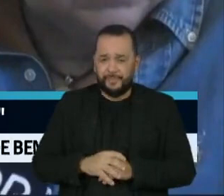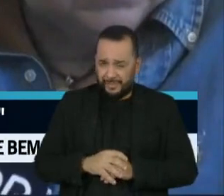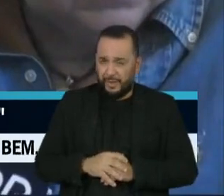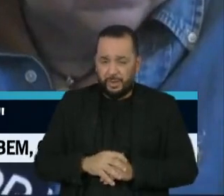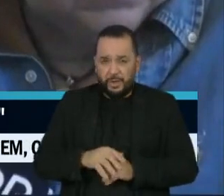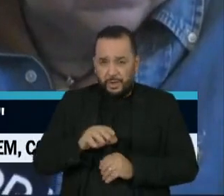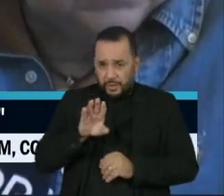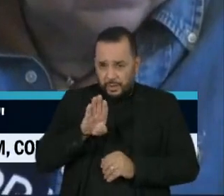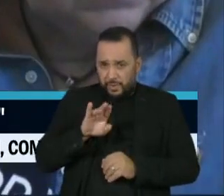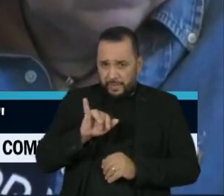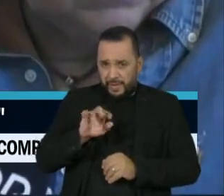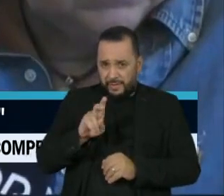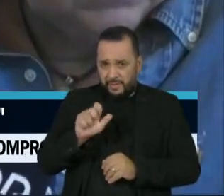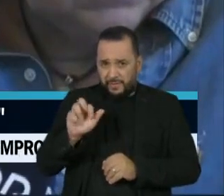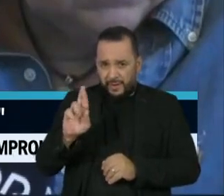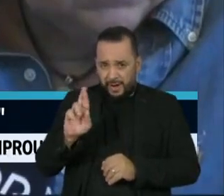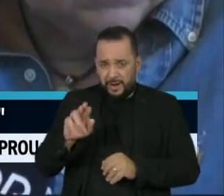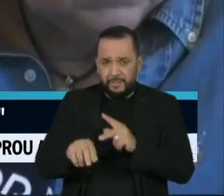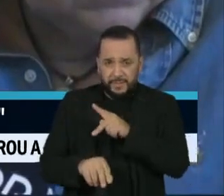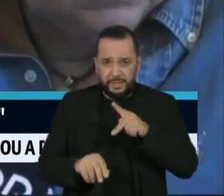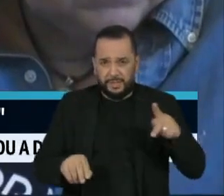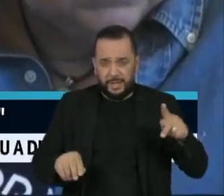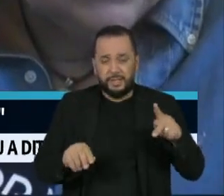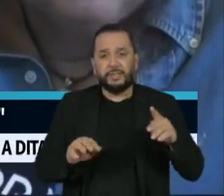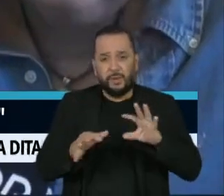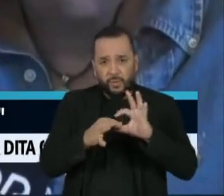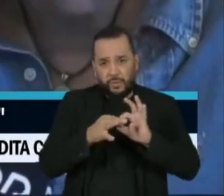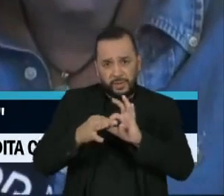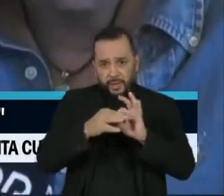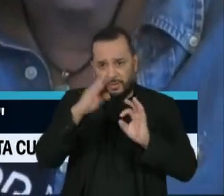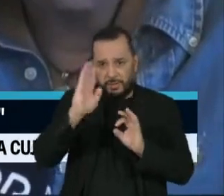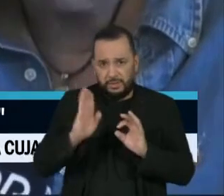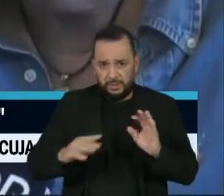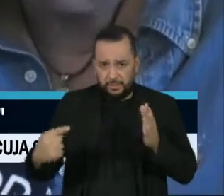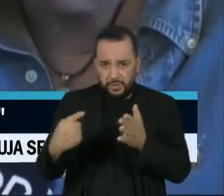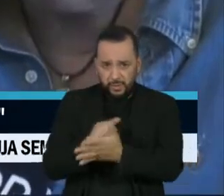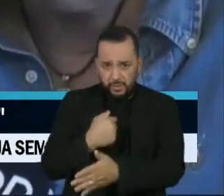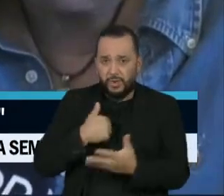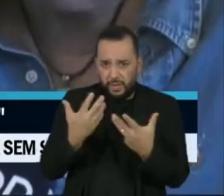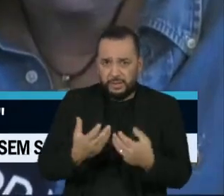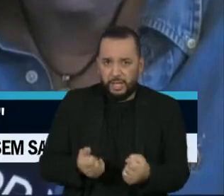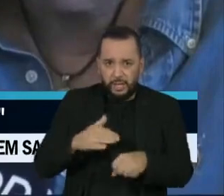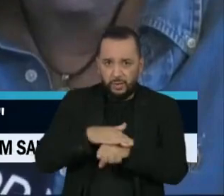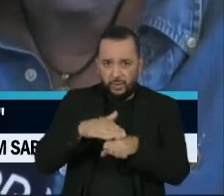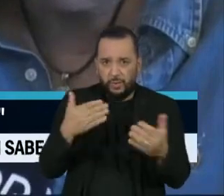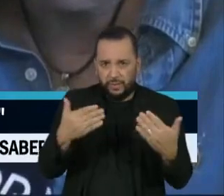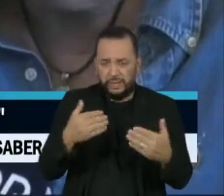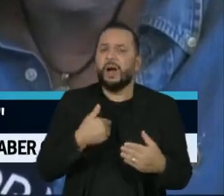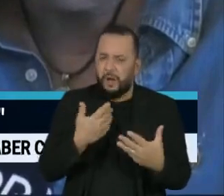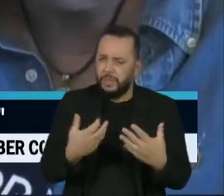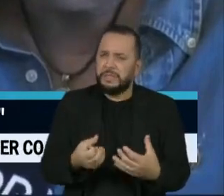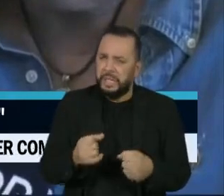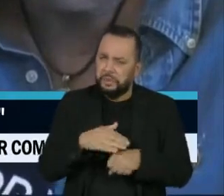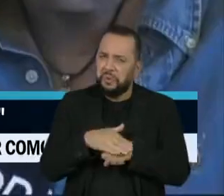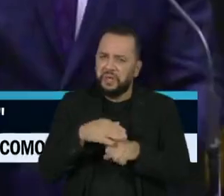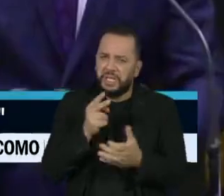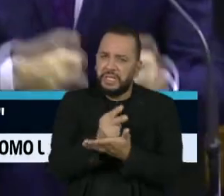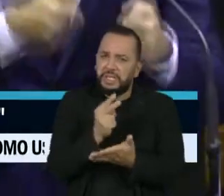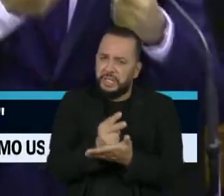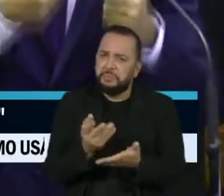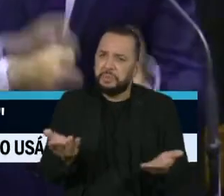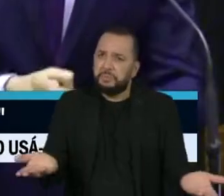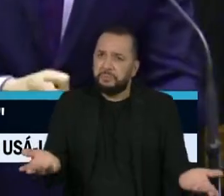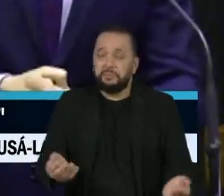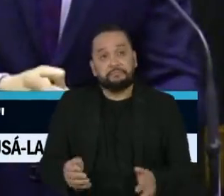União Brasil, me perguntou se eu aceitava participar de um diálogo. Ora, diálogo é diálogo, eu aceito participar.